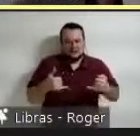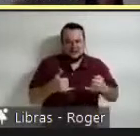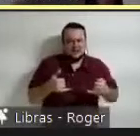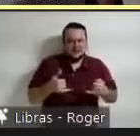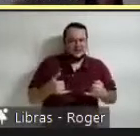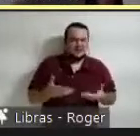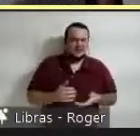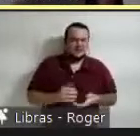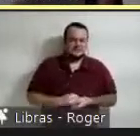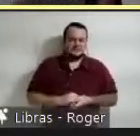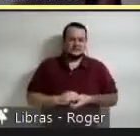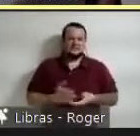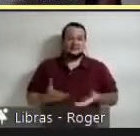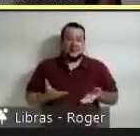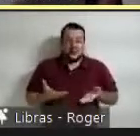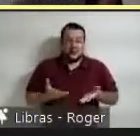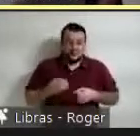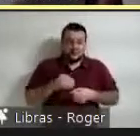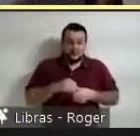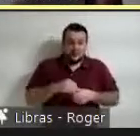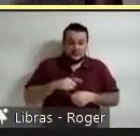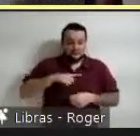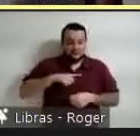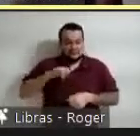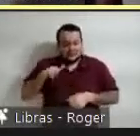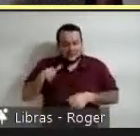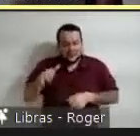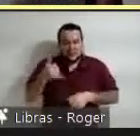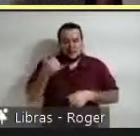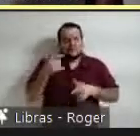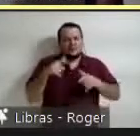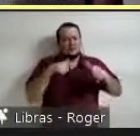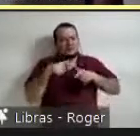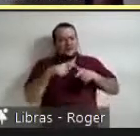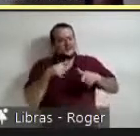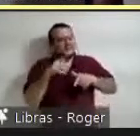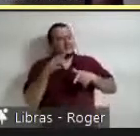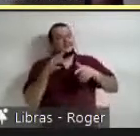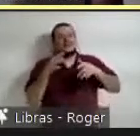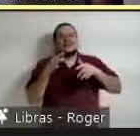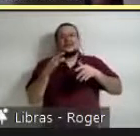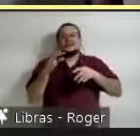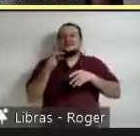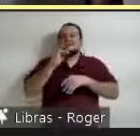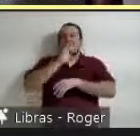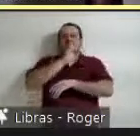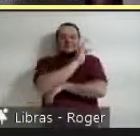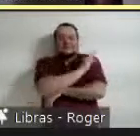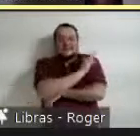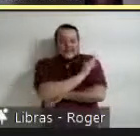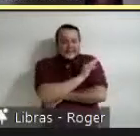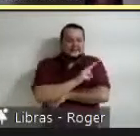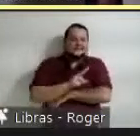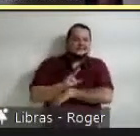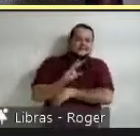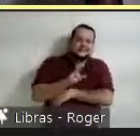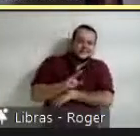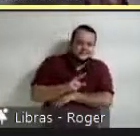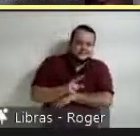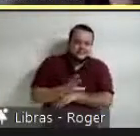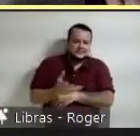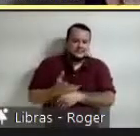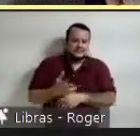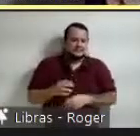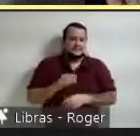as lógicas do postensado utilizado usualmente no hormigão. Con isto creíamos que o sistema podia ser usado tanto